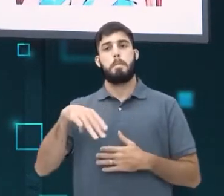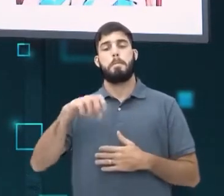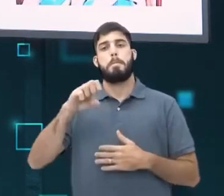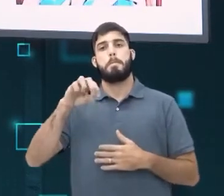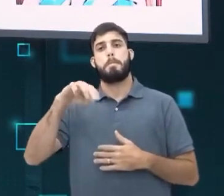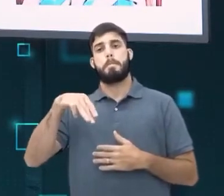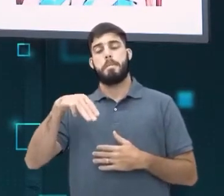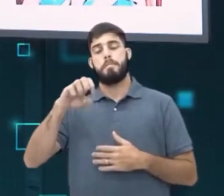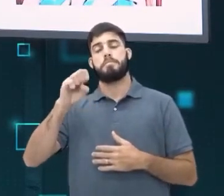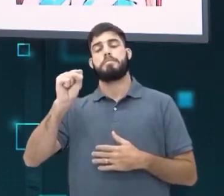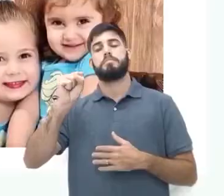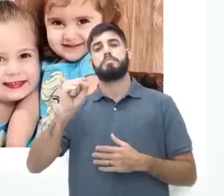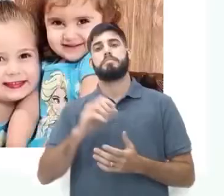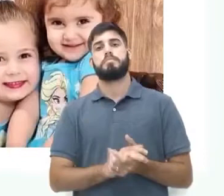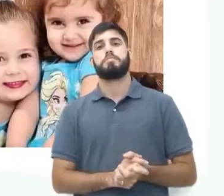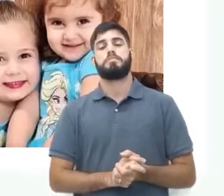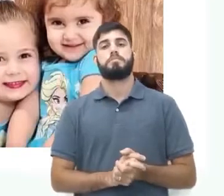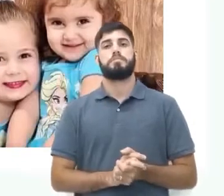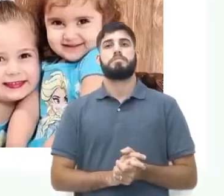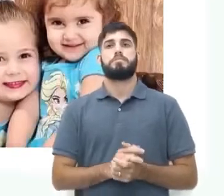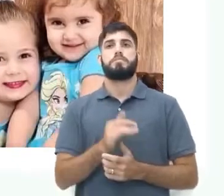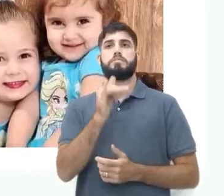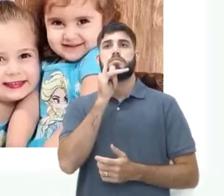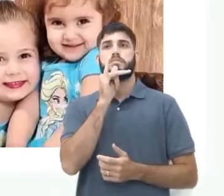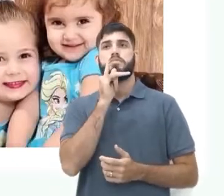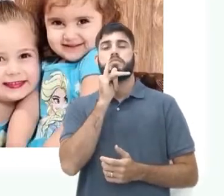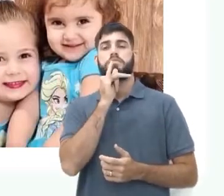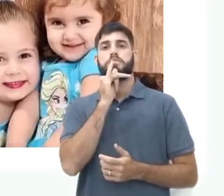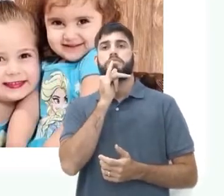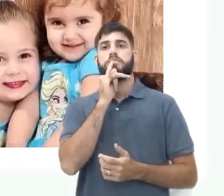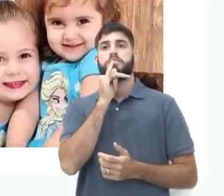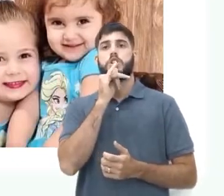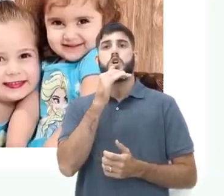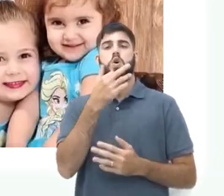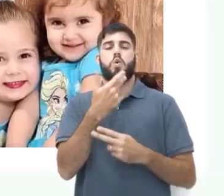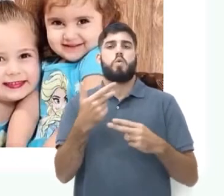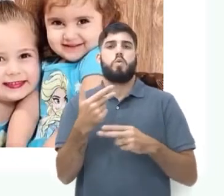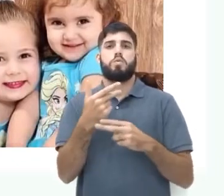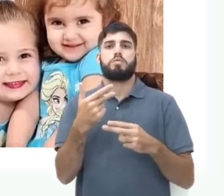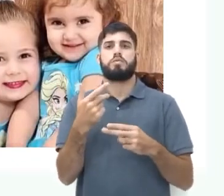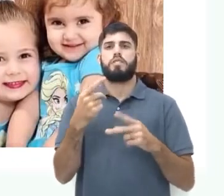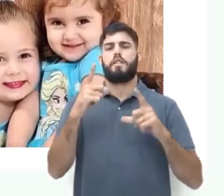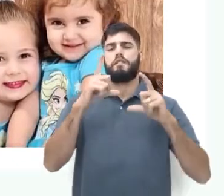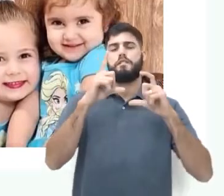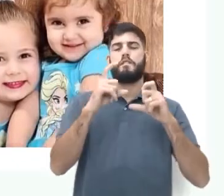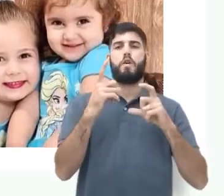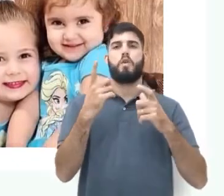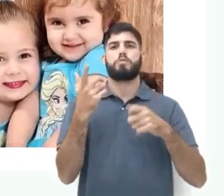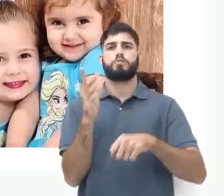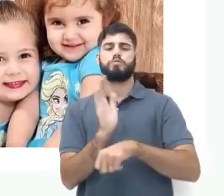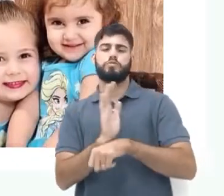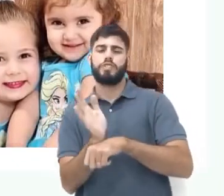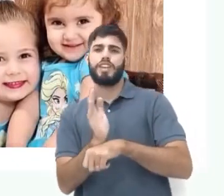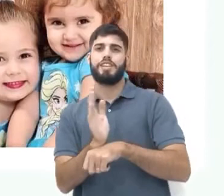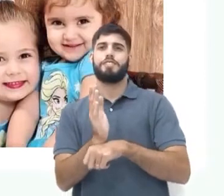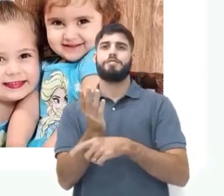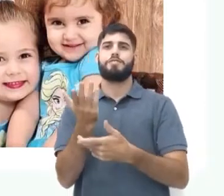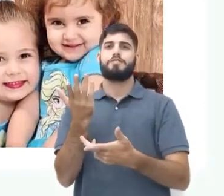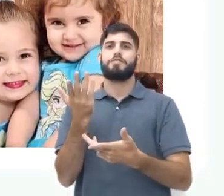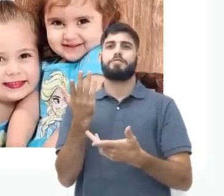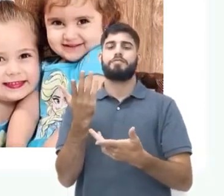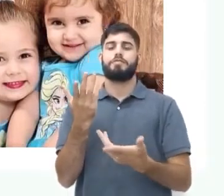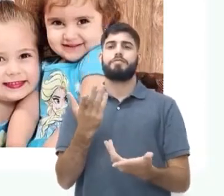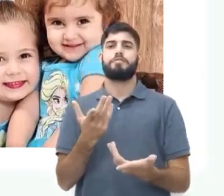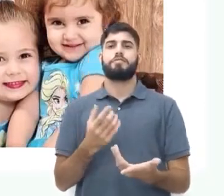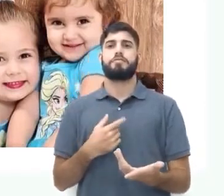de memes, né? O que são memes? São virais da internet. É aquela imagem engraçada, aquele vídeo engraçado que você